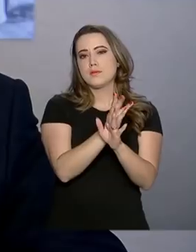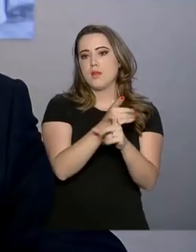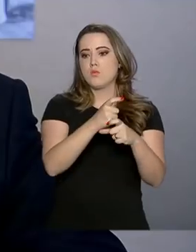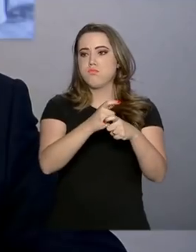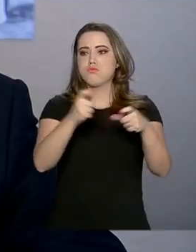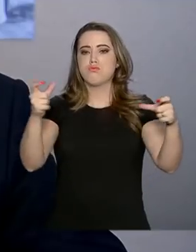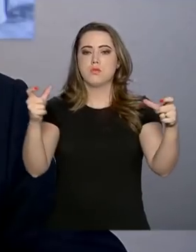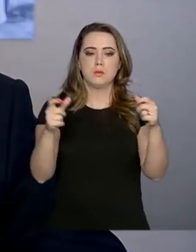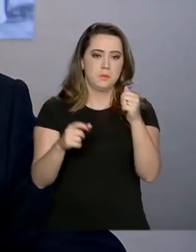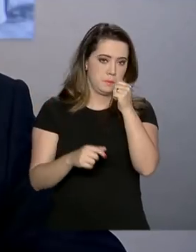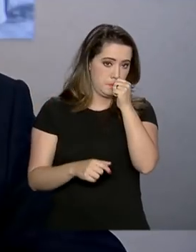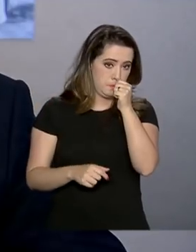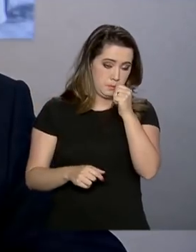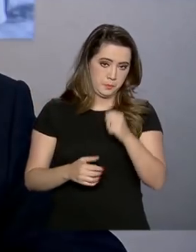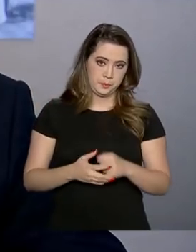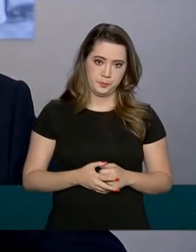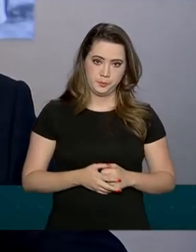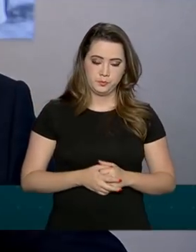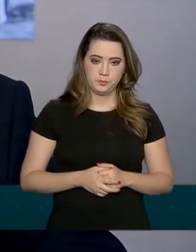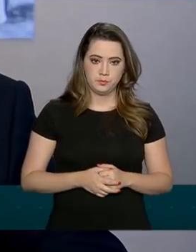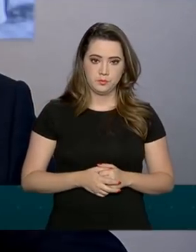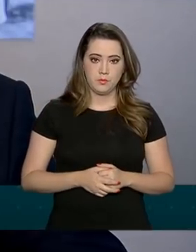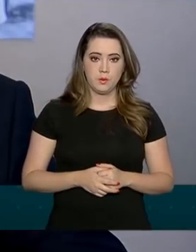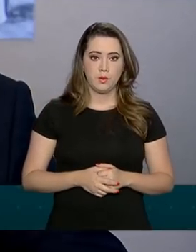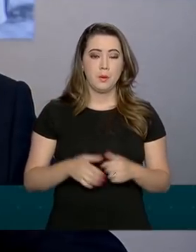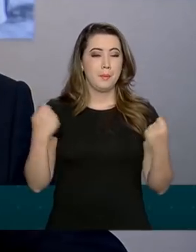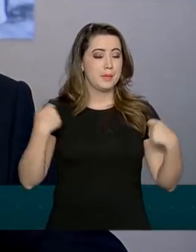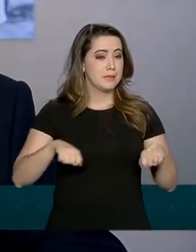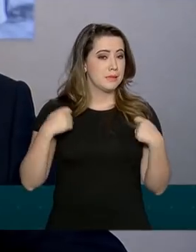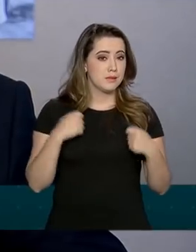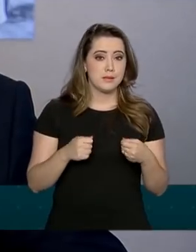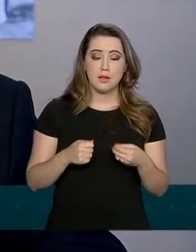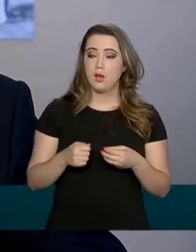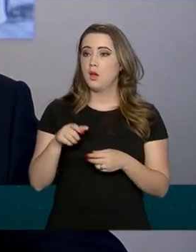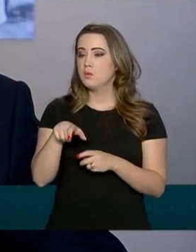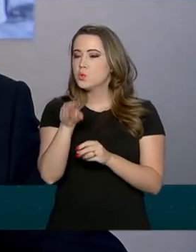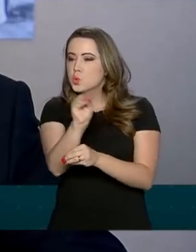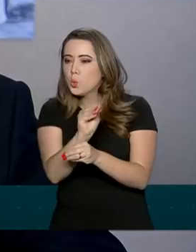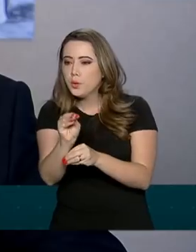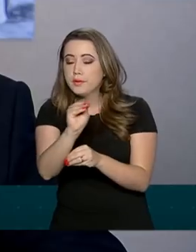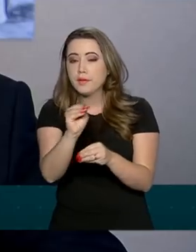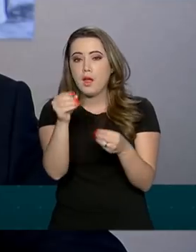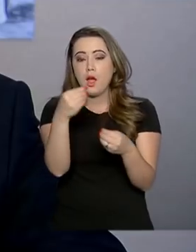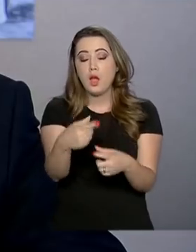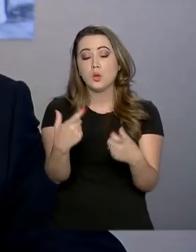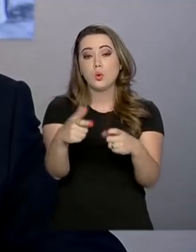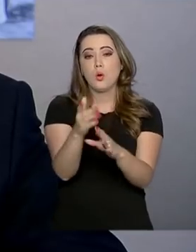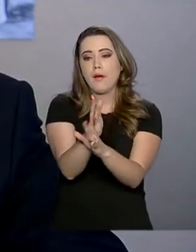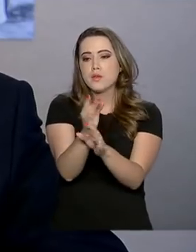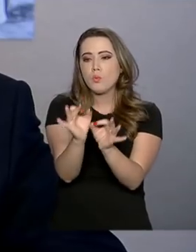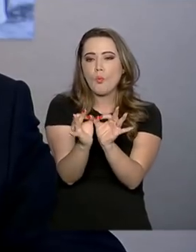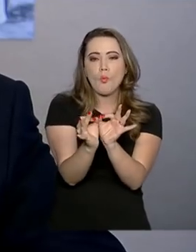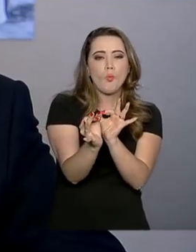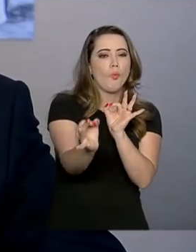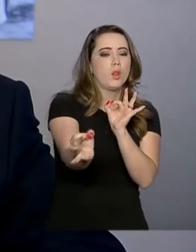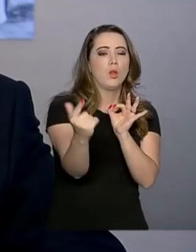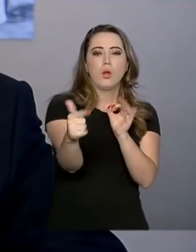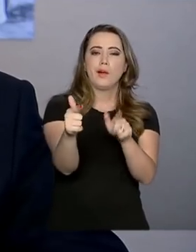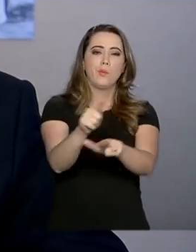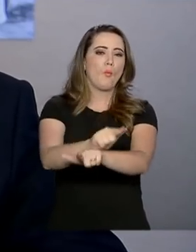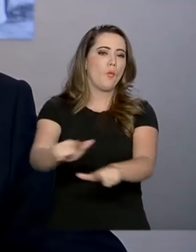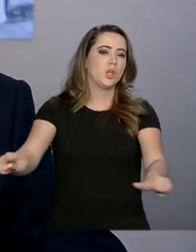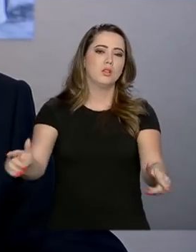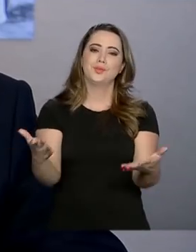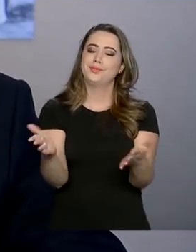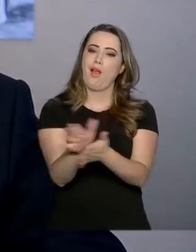Nós temos que garantir, primeiro, para o Brasil profundo. Primeiro, para onde há ausência. Nós temos vazios de assistência.